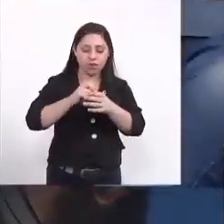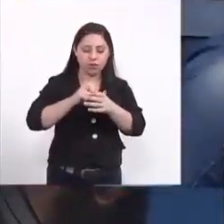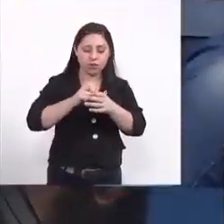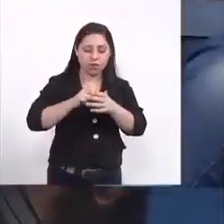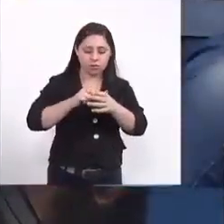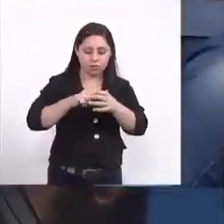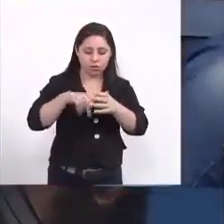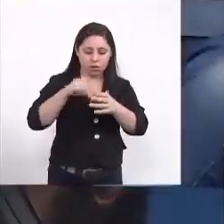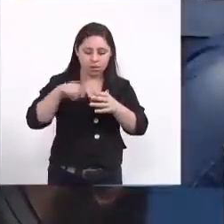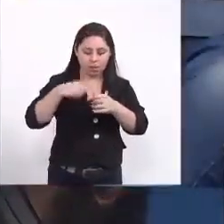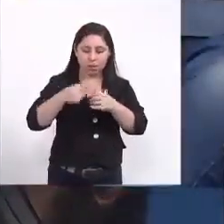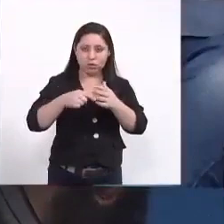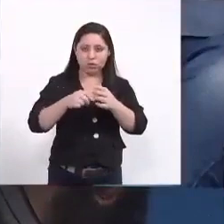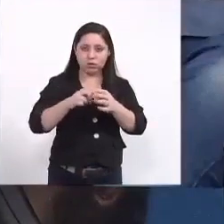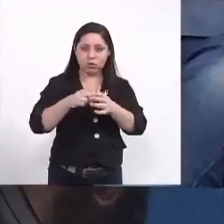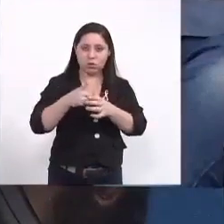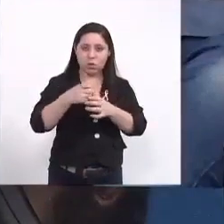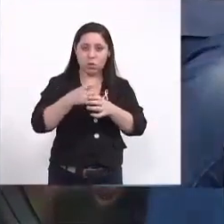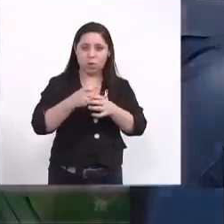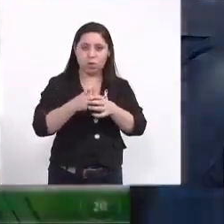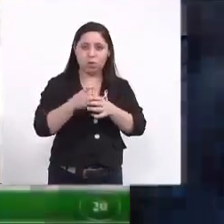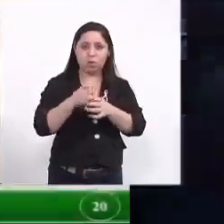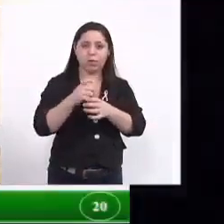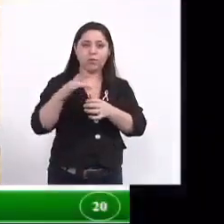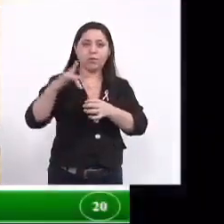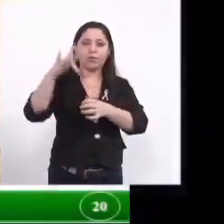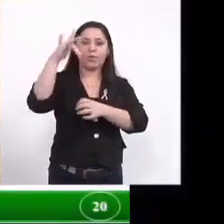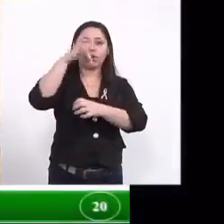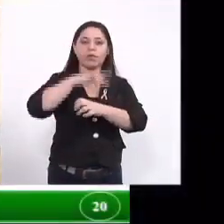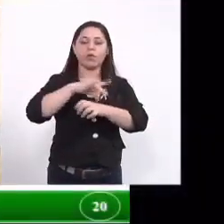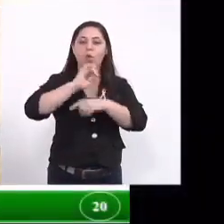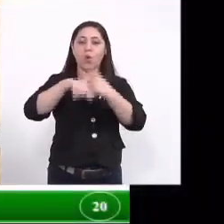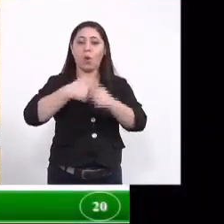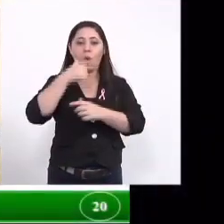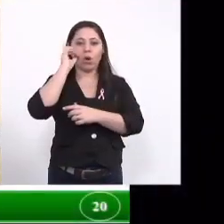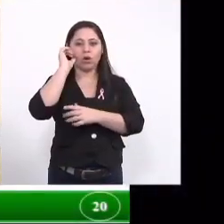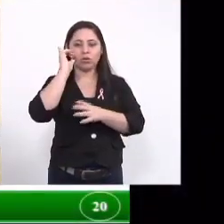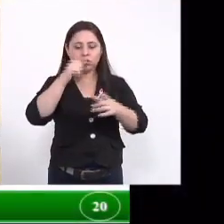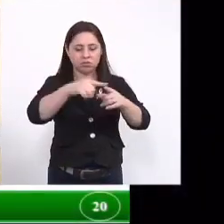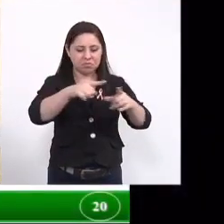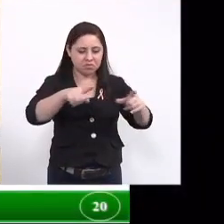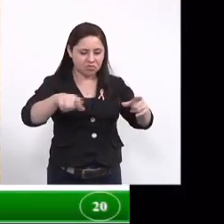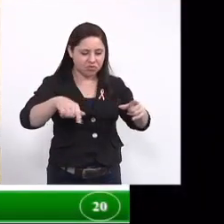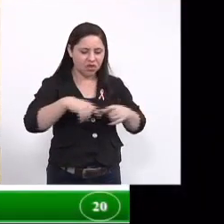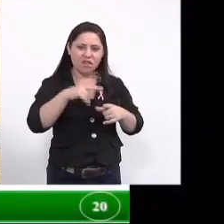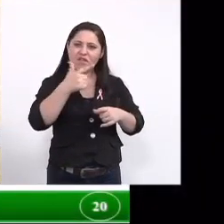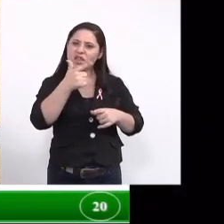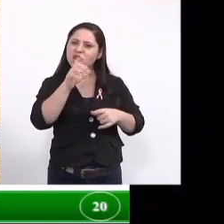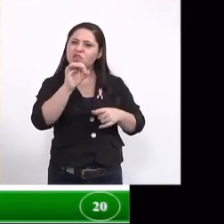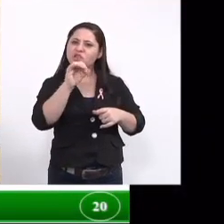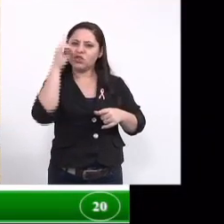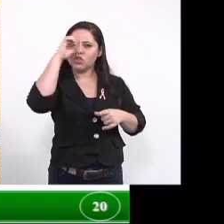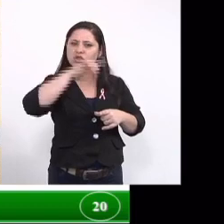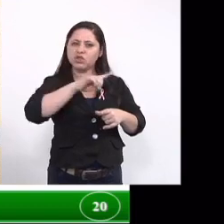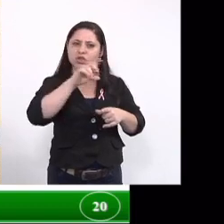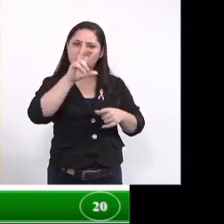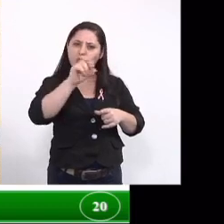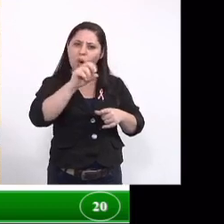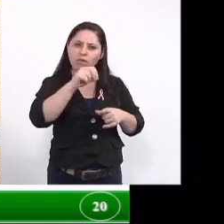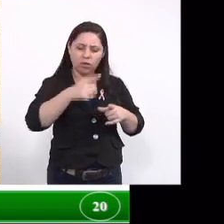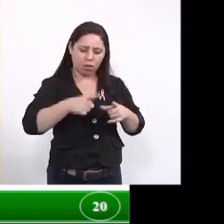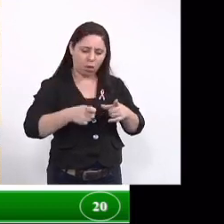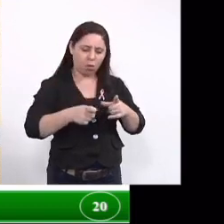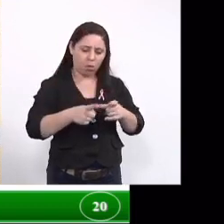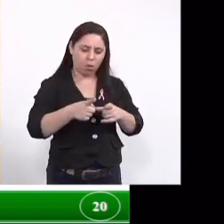ontem mesmo nós retiramos uma larva de um desses tonéis que já está há mais de 20 dias e ela continua como larva ainda